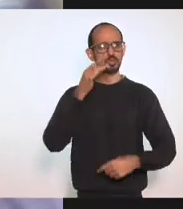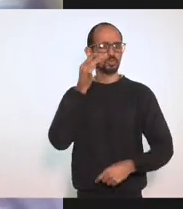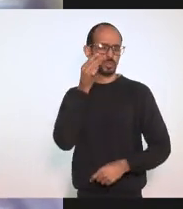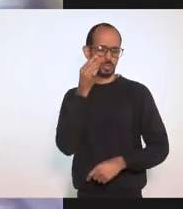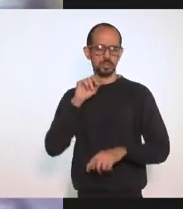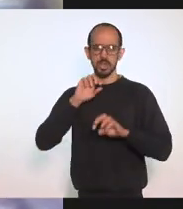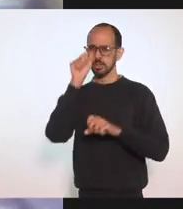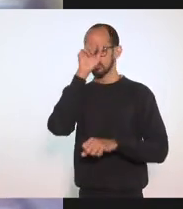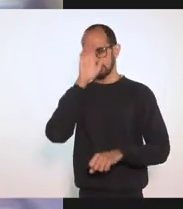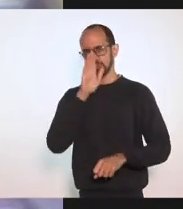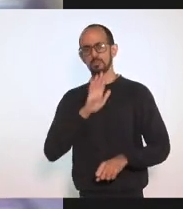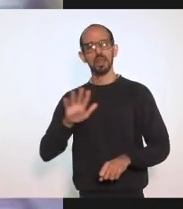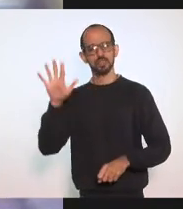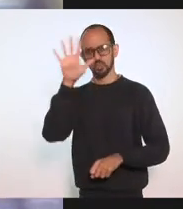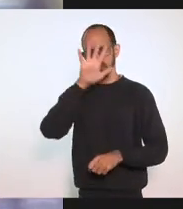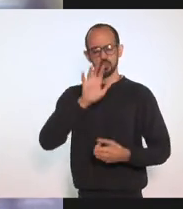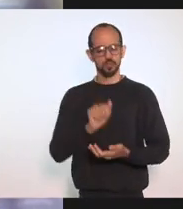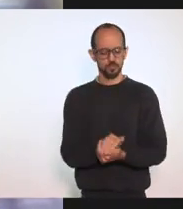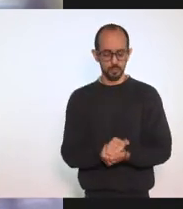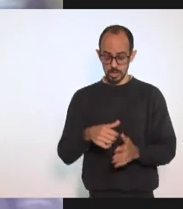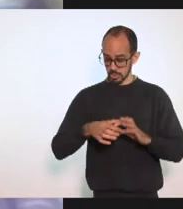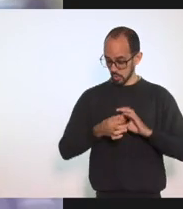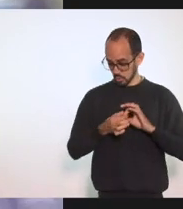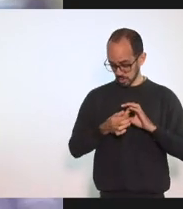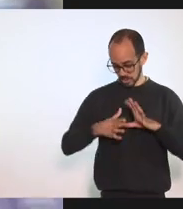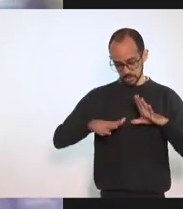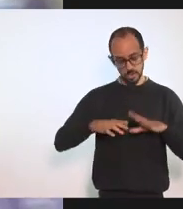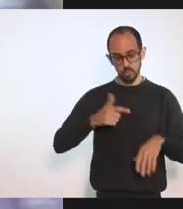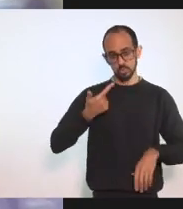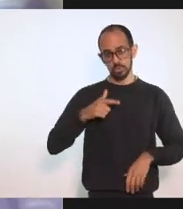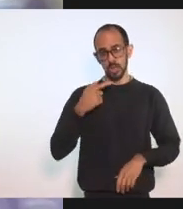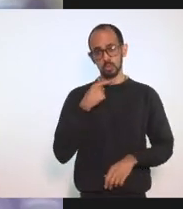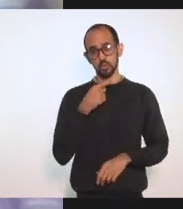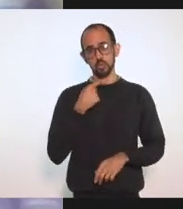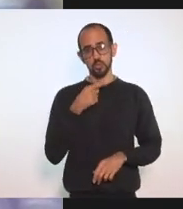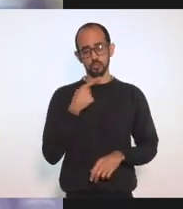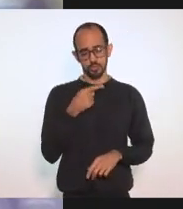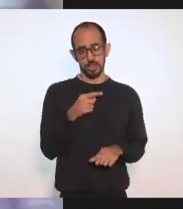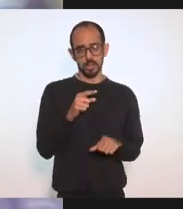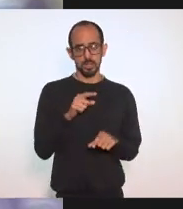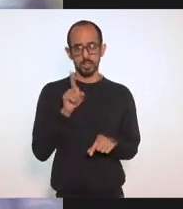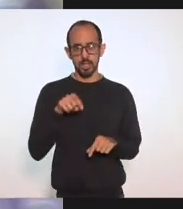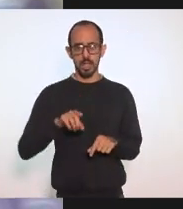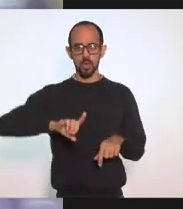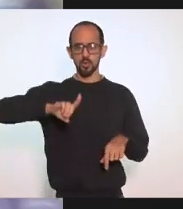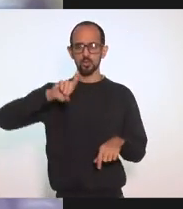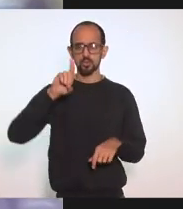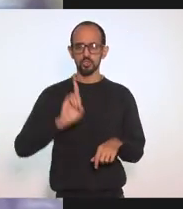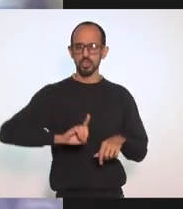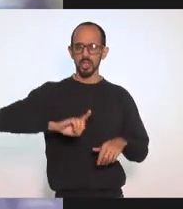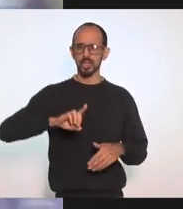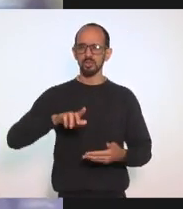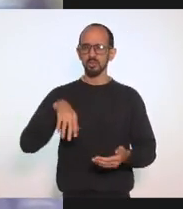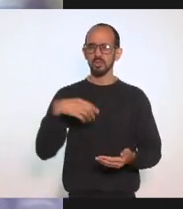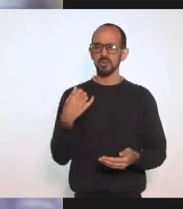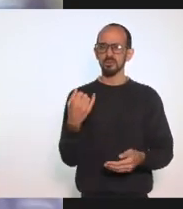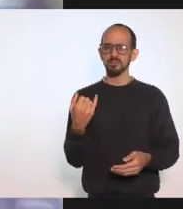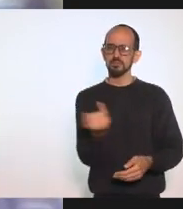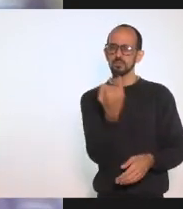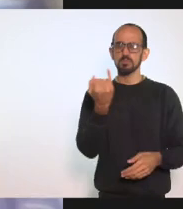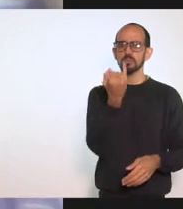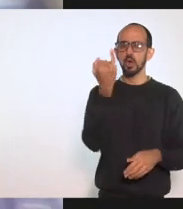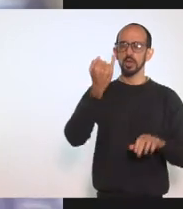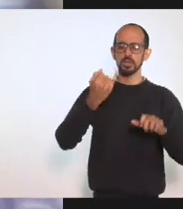Essa autorização Sem dúvida Reforça Um dos direitos Fundamentais Expresso